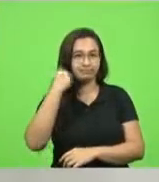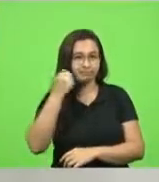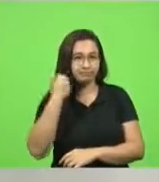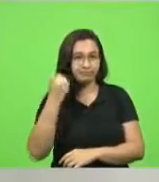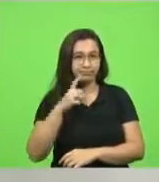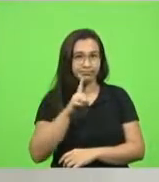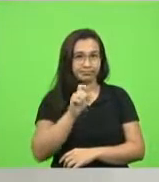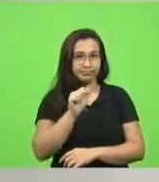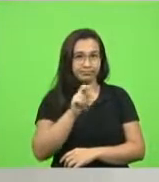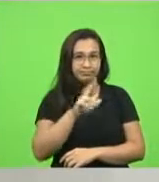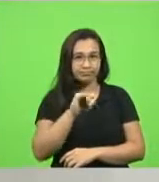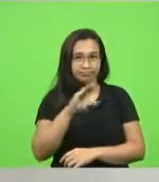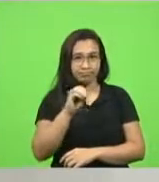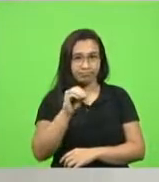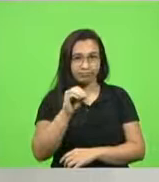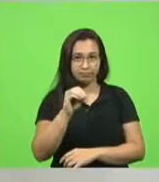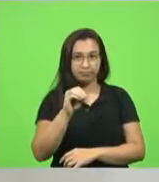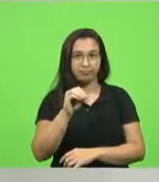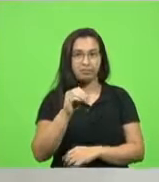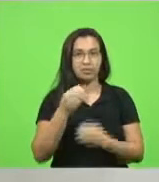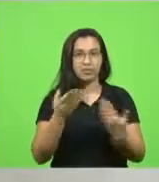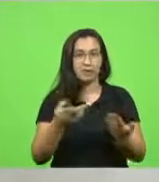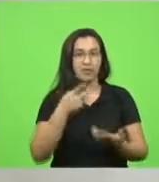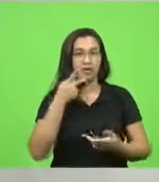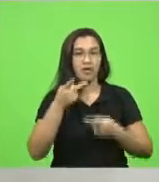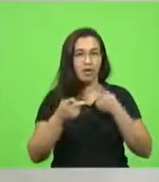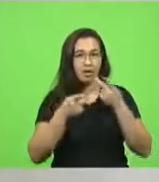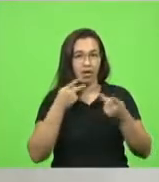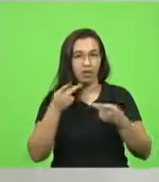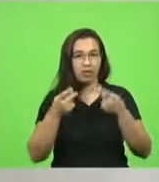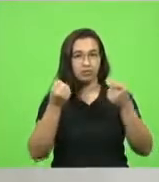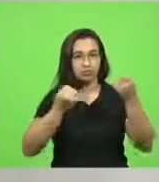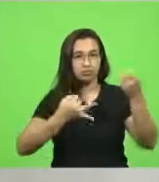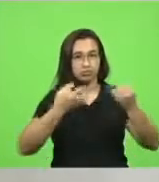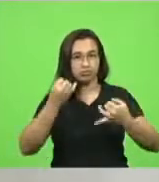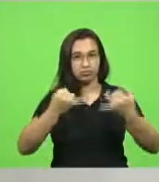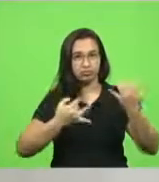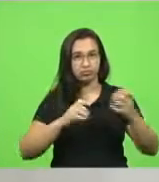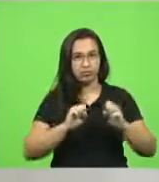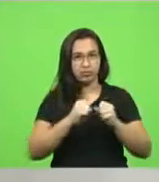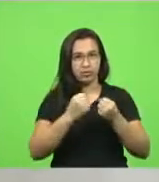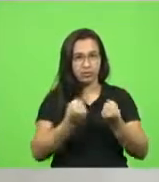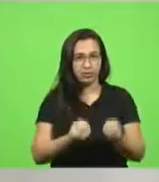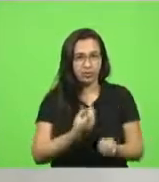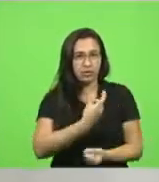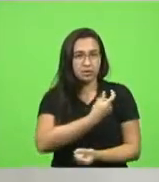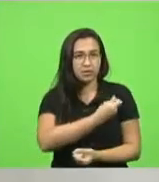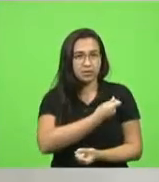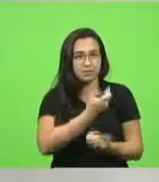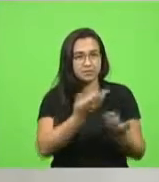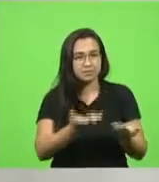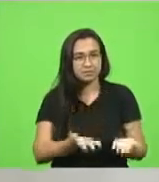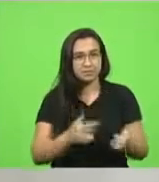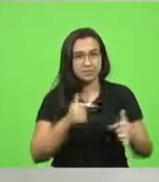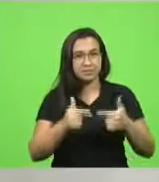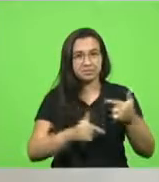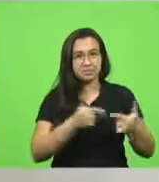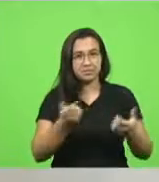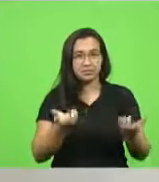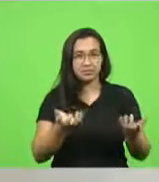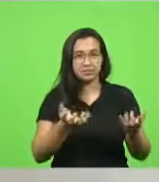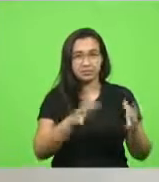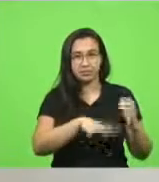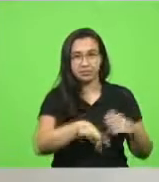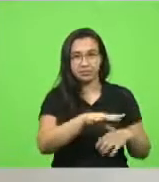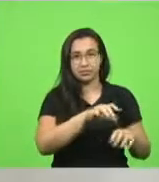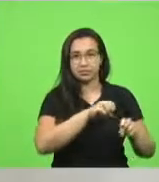Berger se manifestando em defesa do documento e também da vacinação aos trabalhadores em educação, ele que era